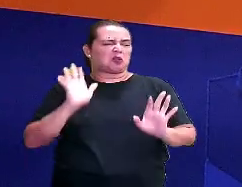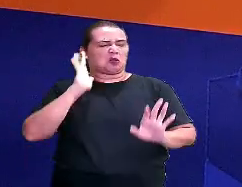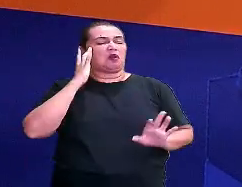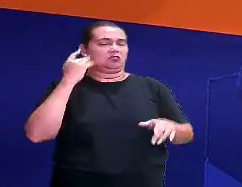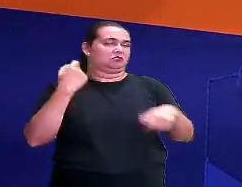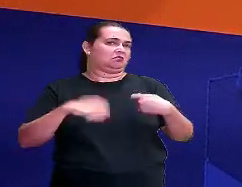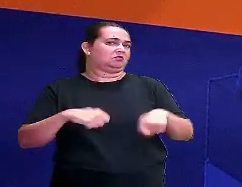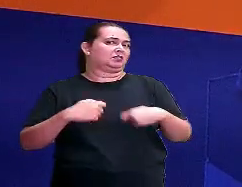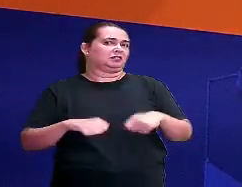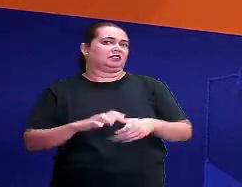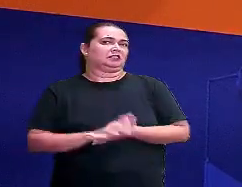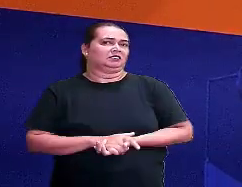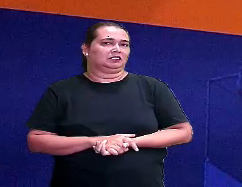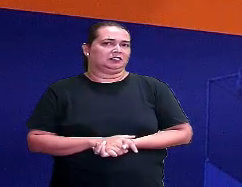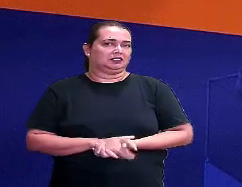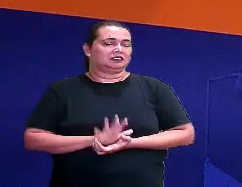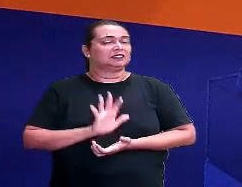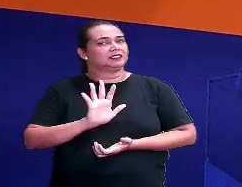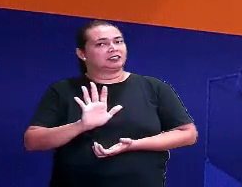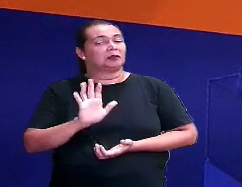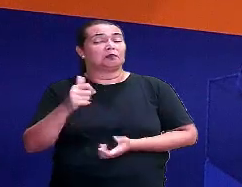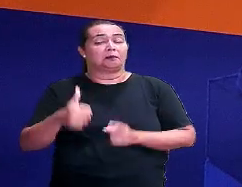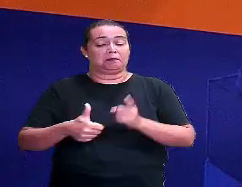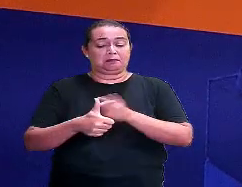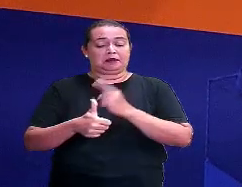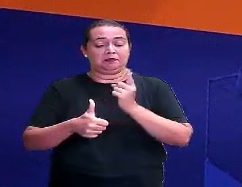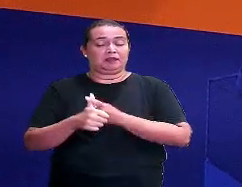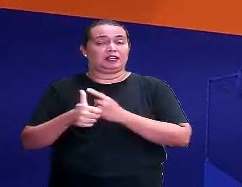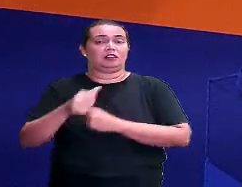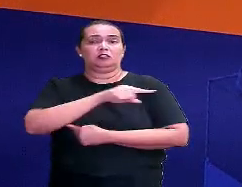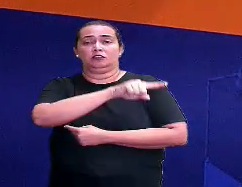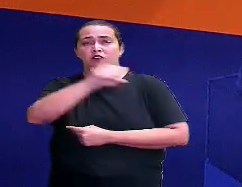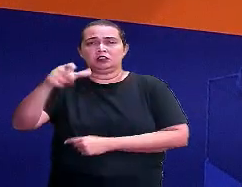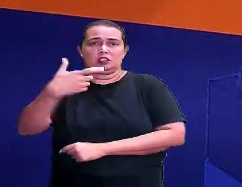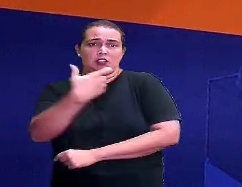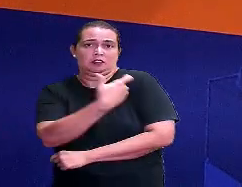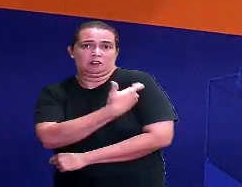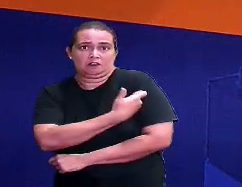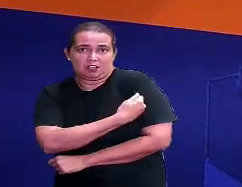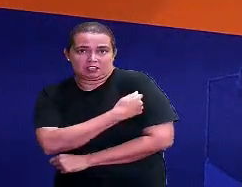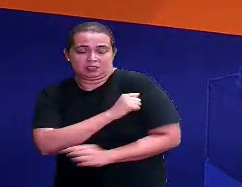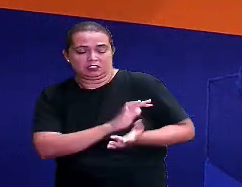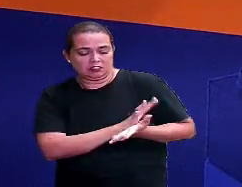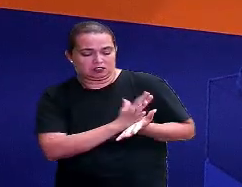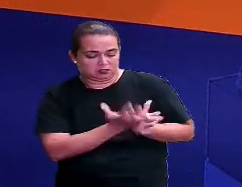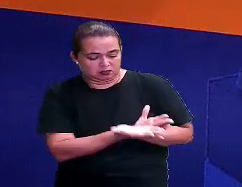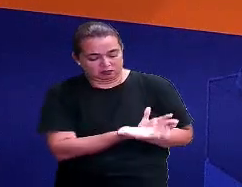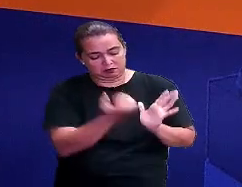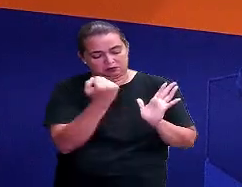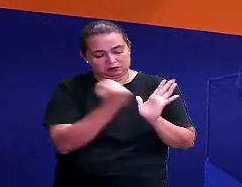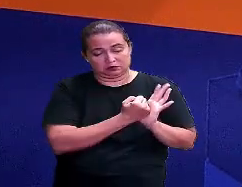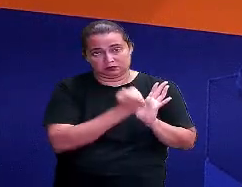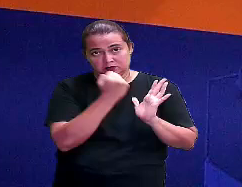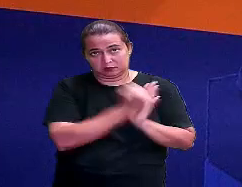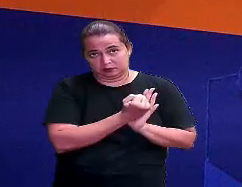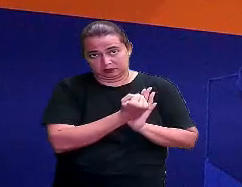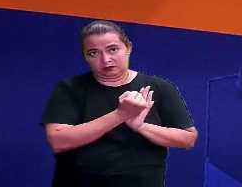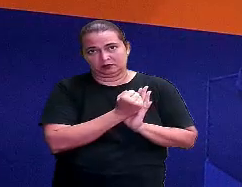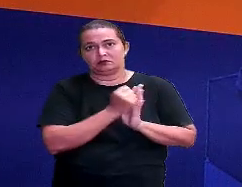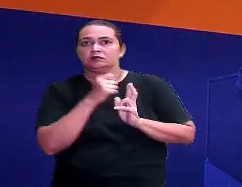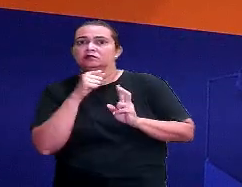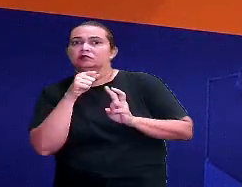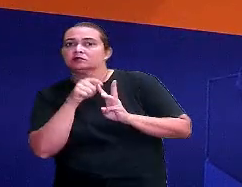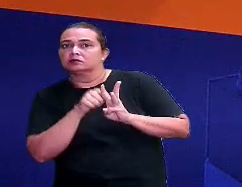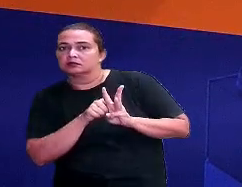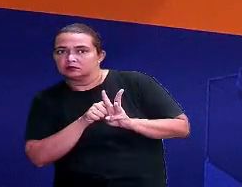Mas é mais comum que você tome a vacina primeiro, porque as crianças, elas começam a ser vacinadas aí com 3 meses, com